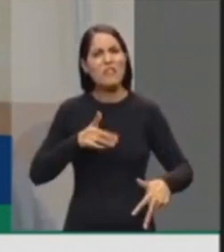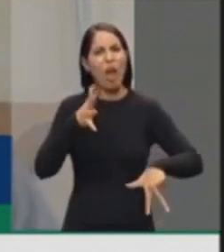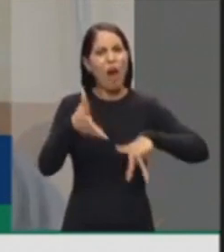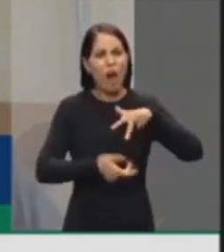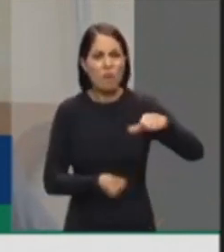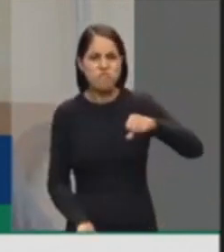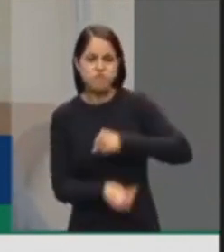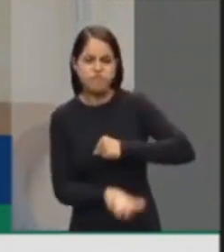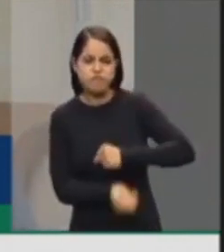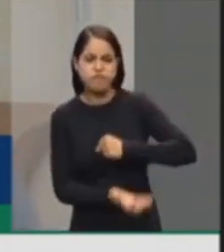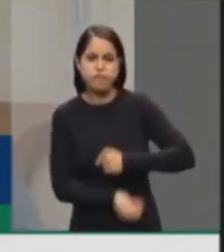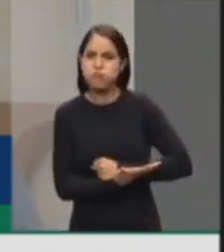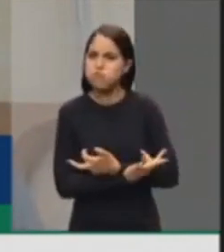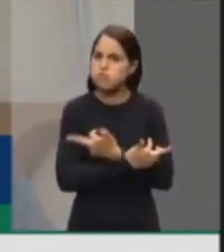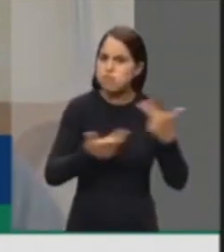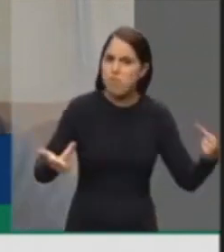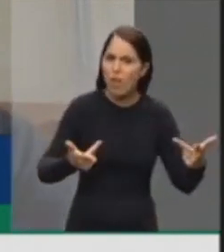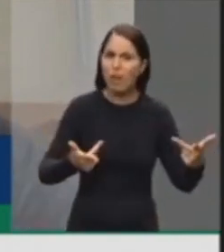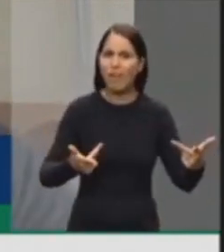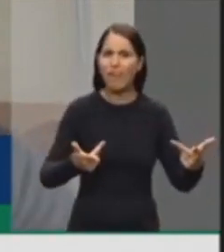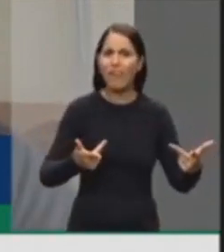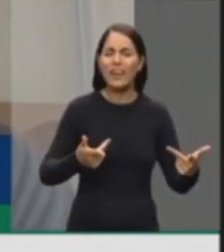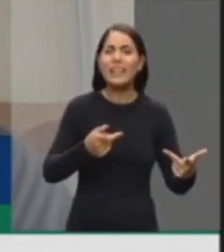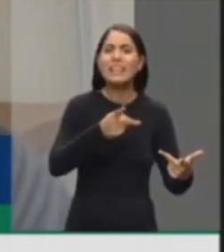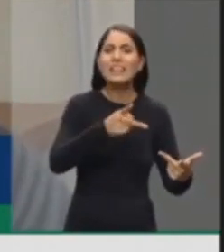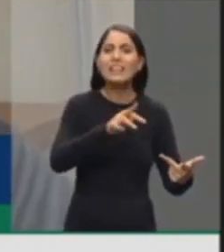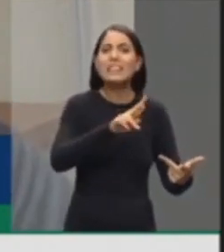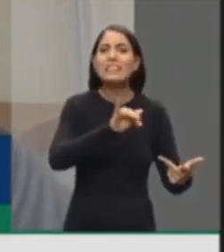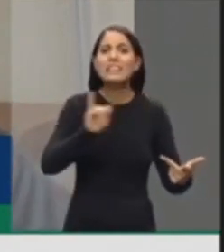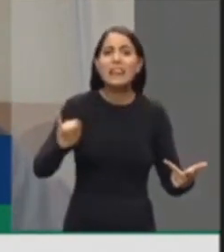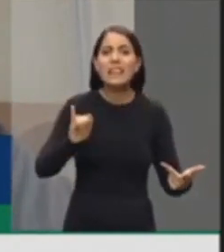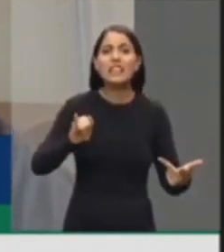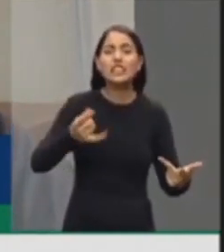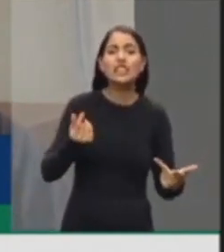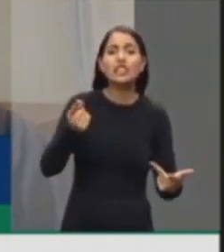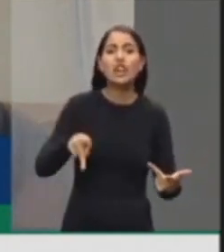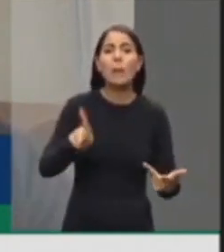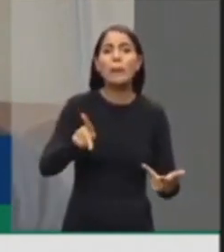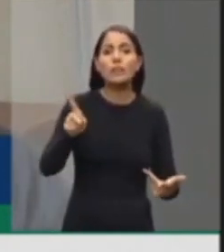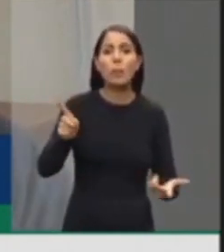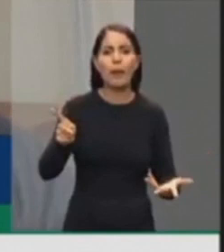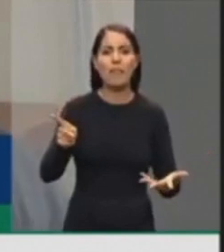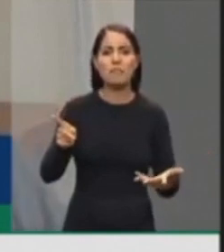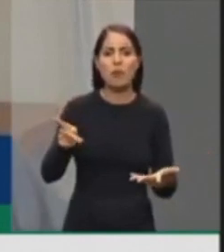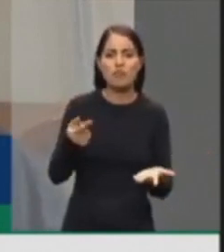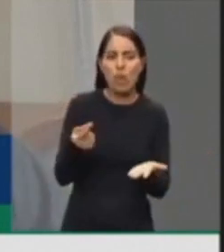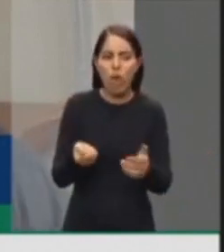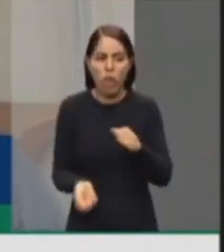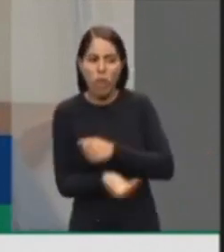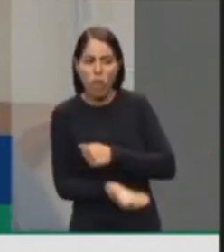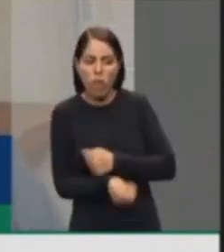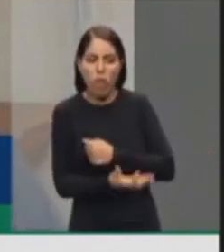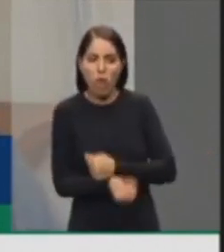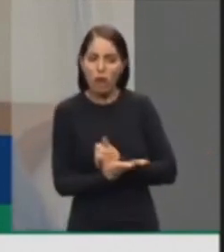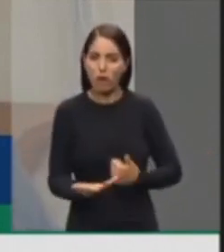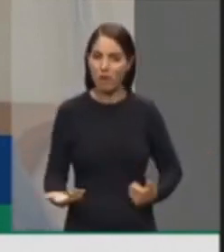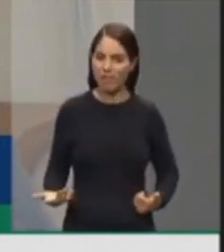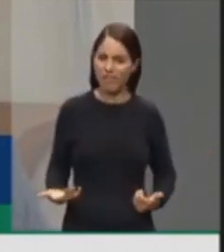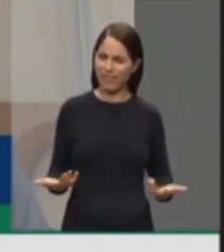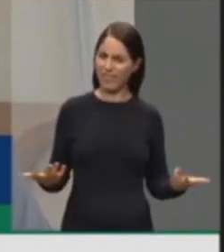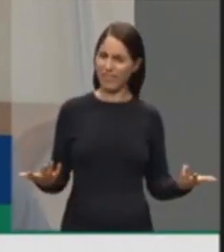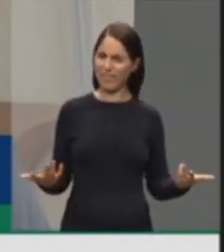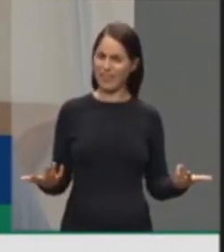trilhões da Petrobras, fazendo com que o Brasil fosse, figurasse nas páginas dos jornais